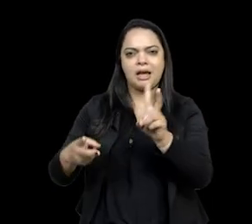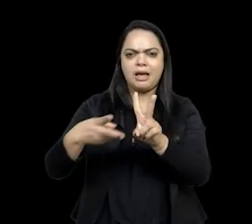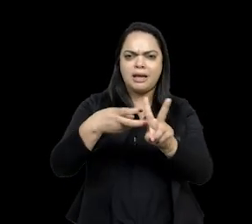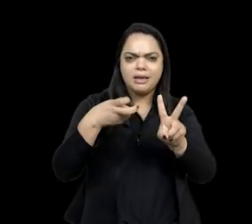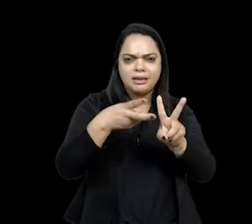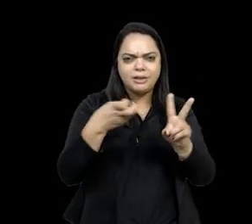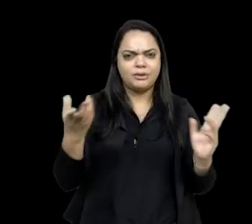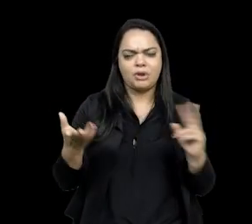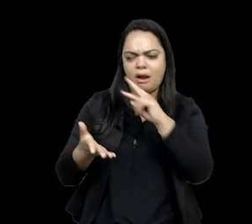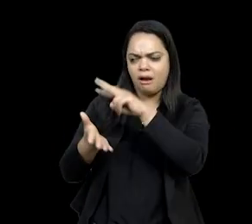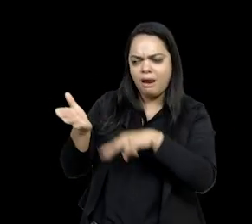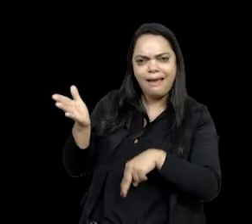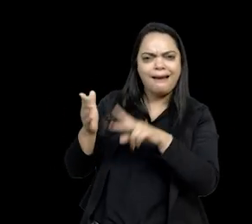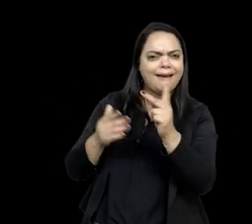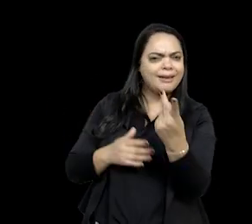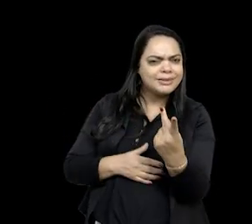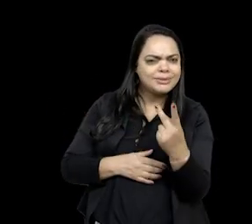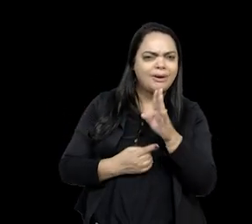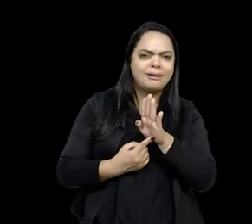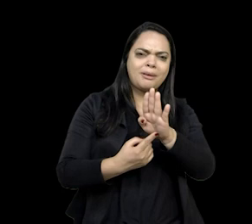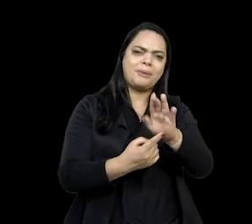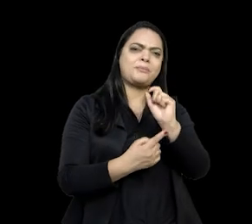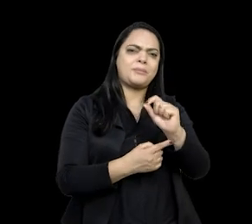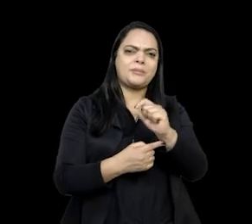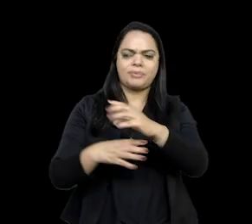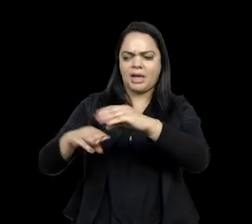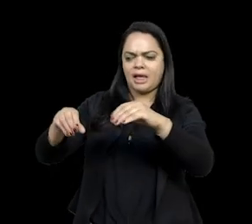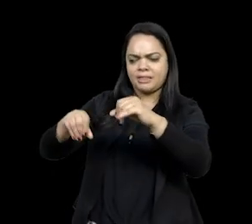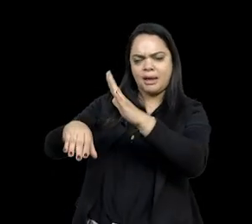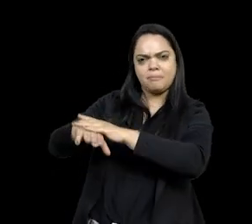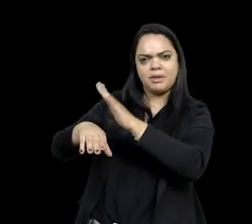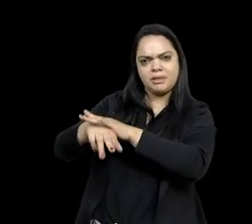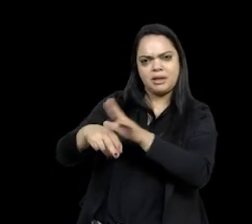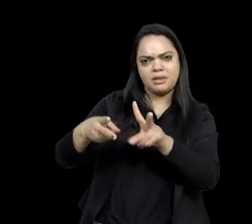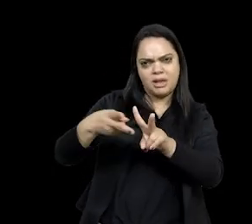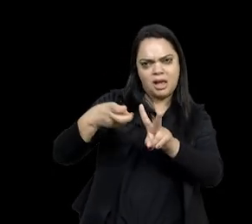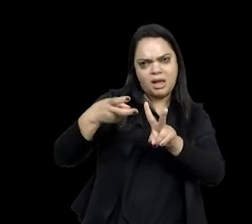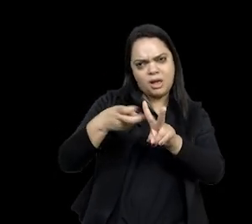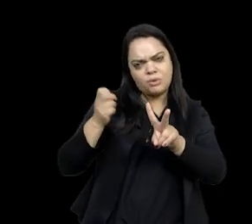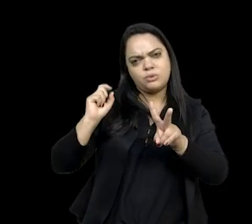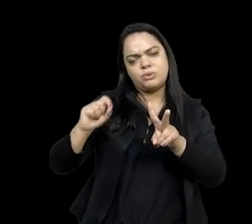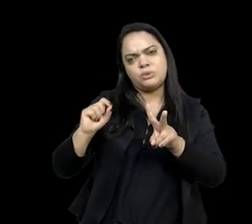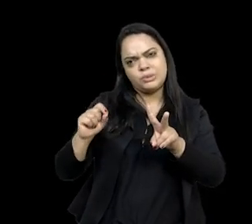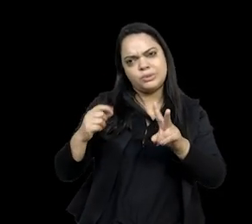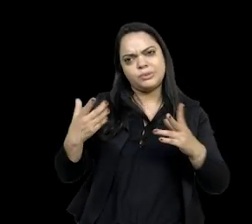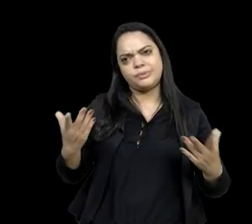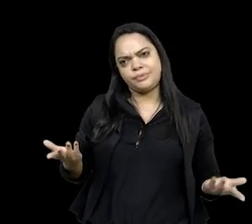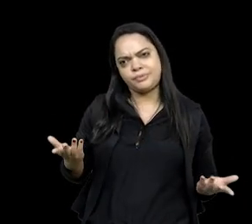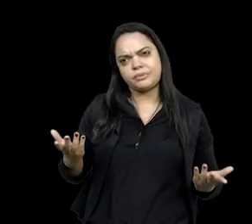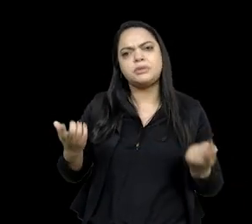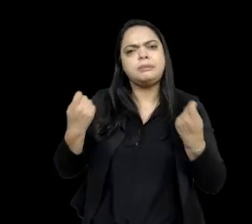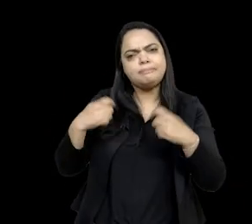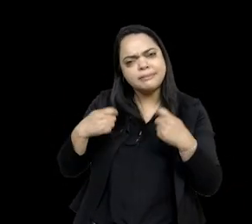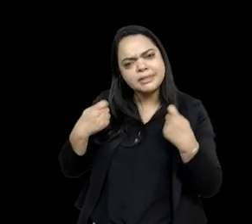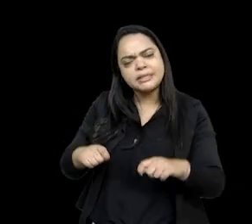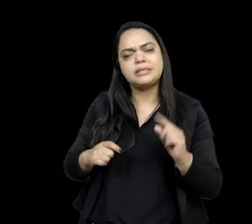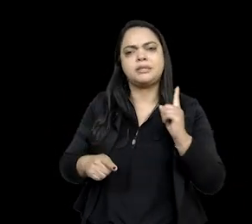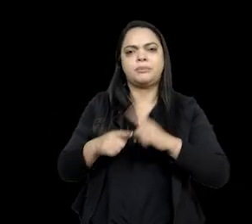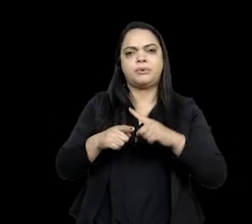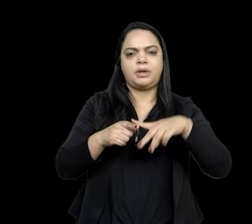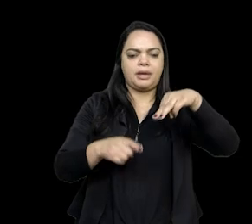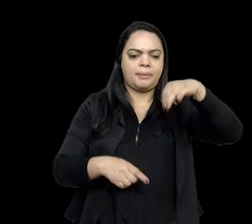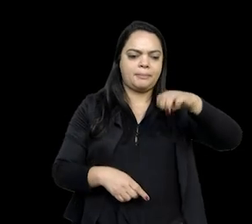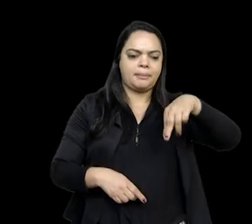eles mostram que a demarcação da terra deles, a terra deles tem que ser demarcada porque o Mendes Sá no século